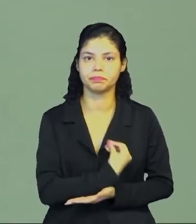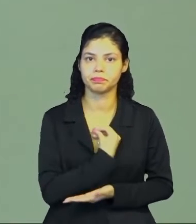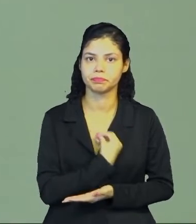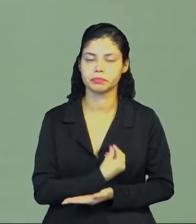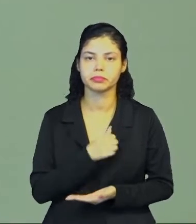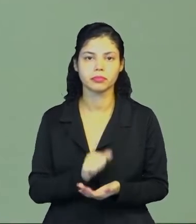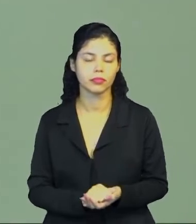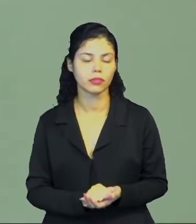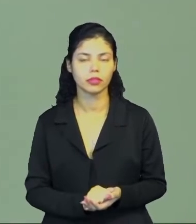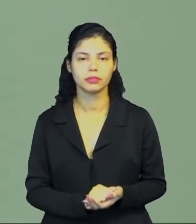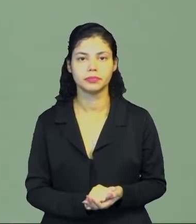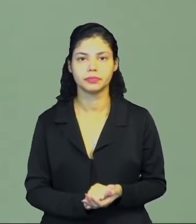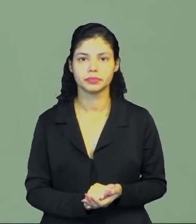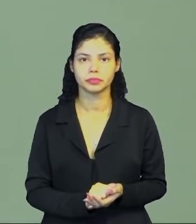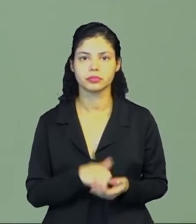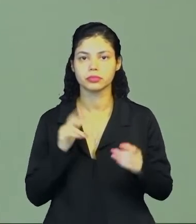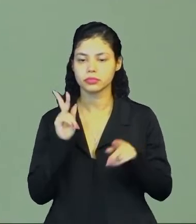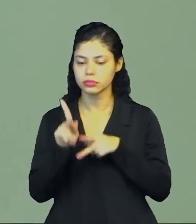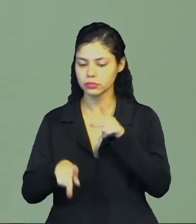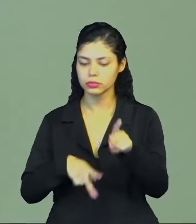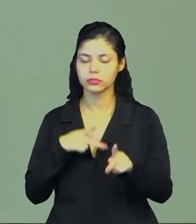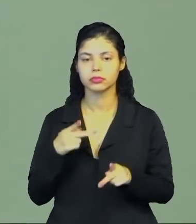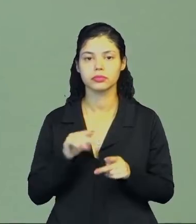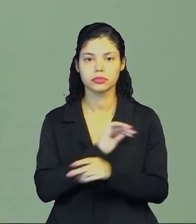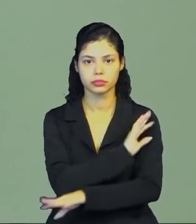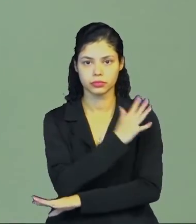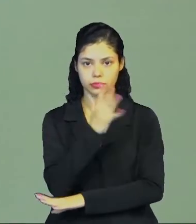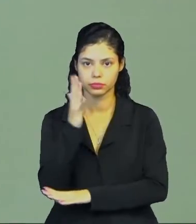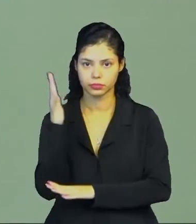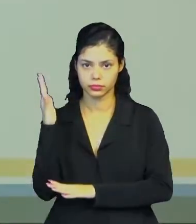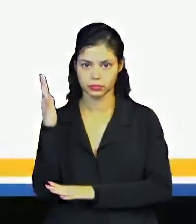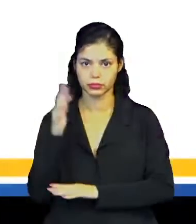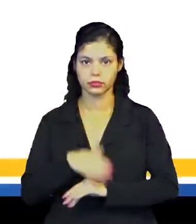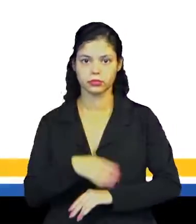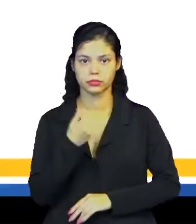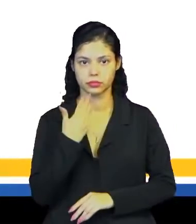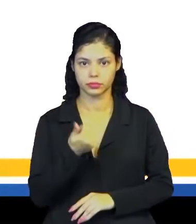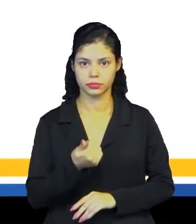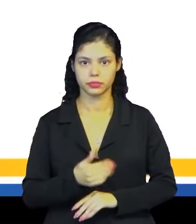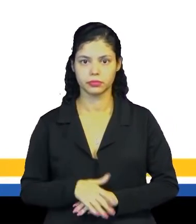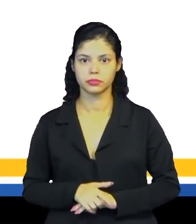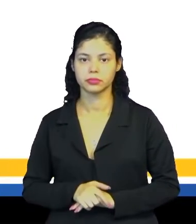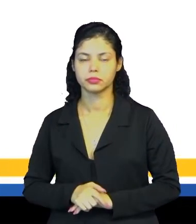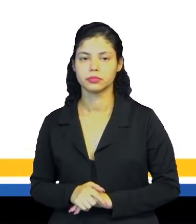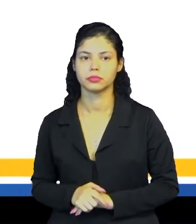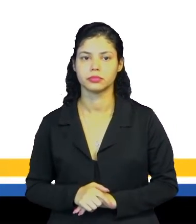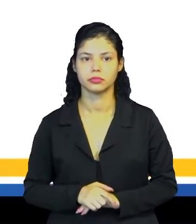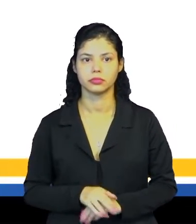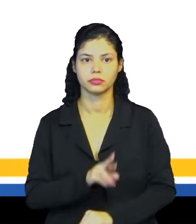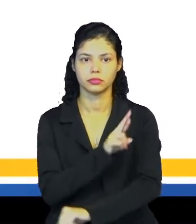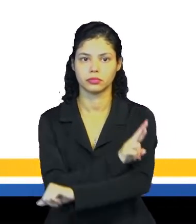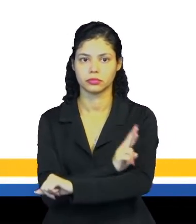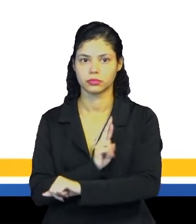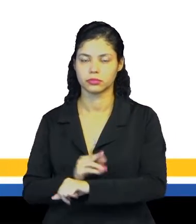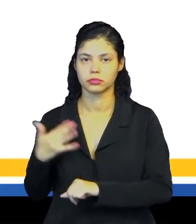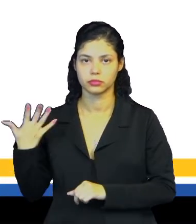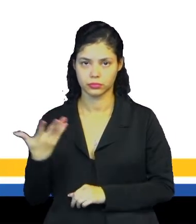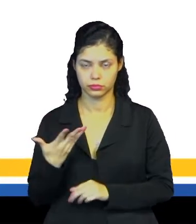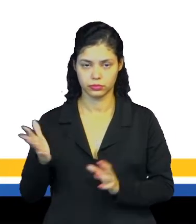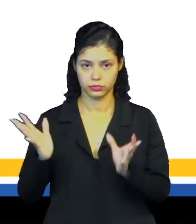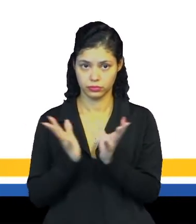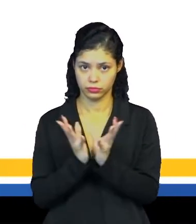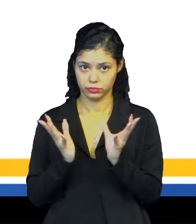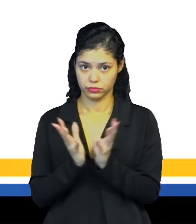da sobrevivência desses povos na floresta. Tranquilo? A religião indígena, baseada em